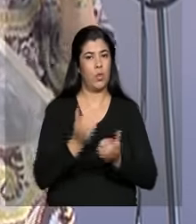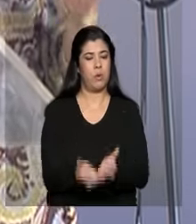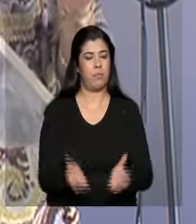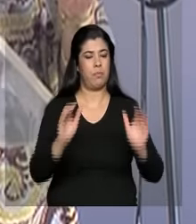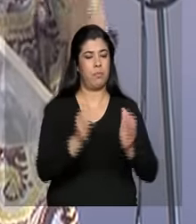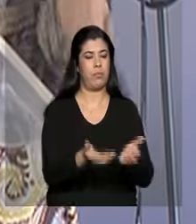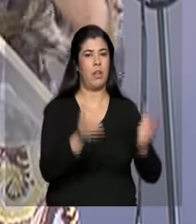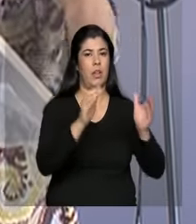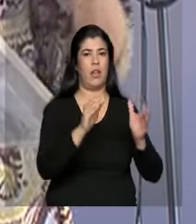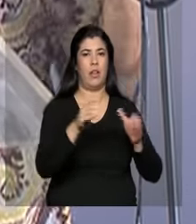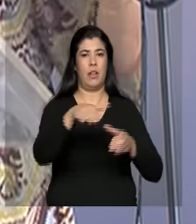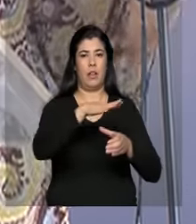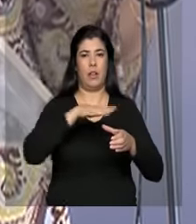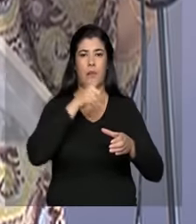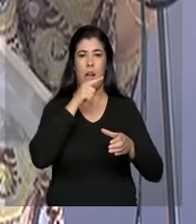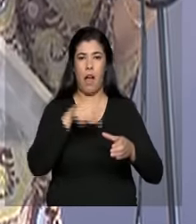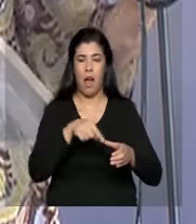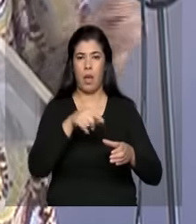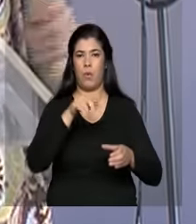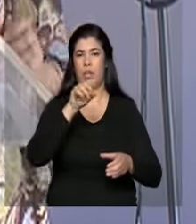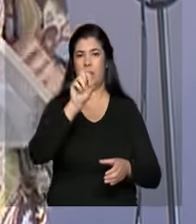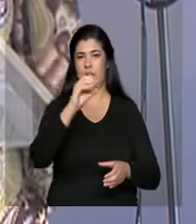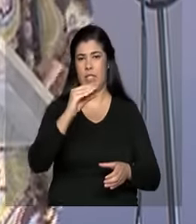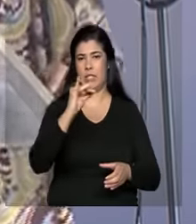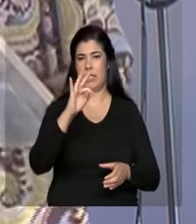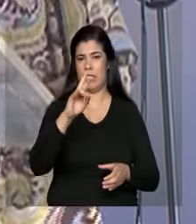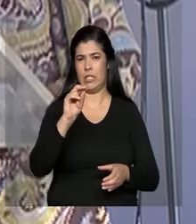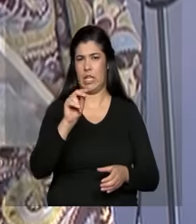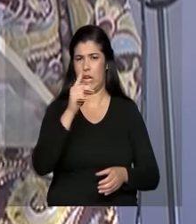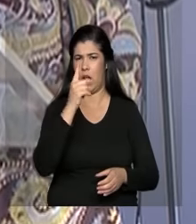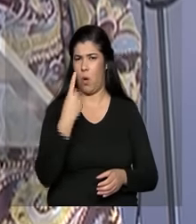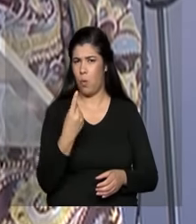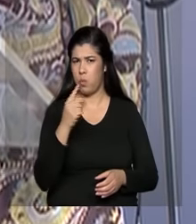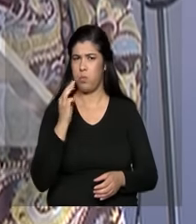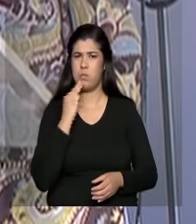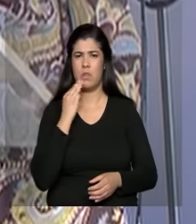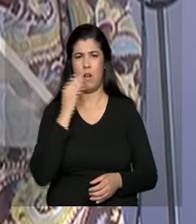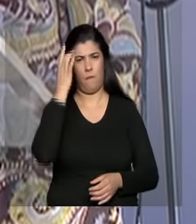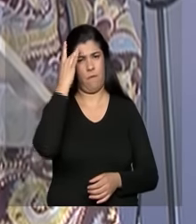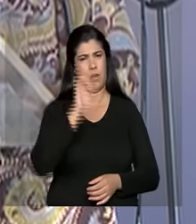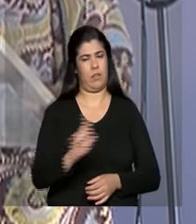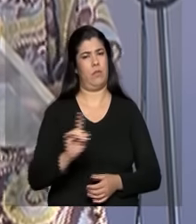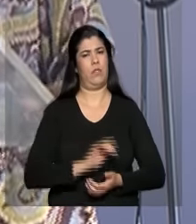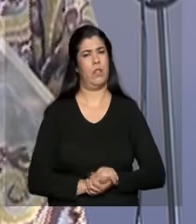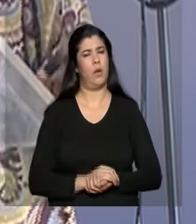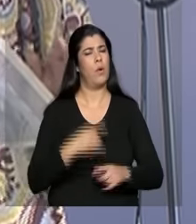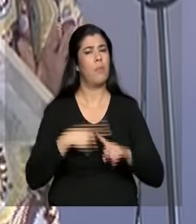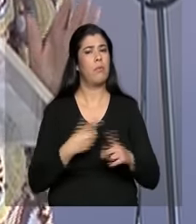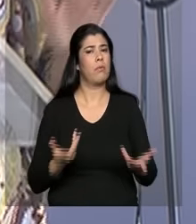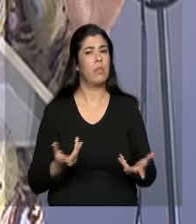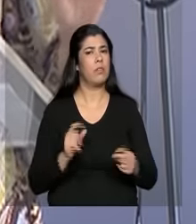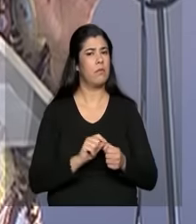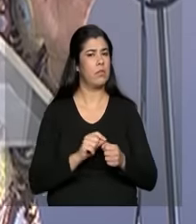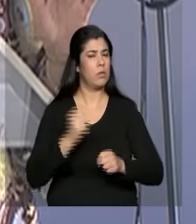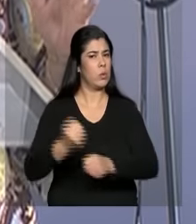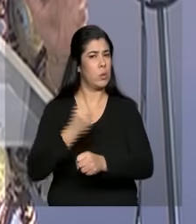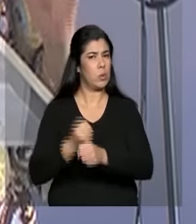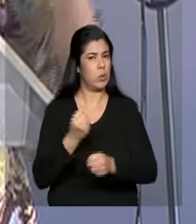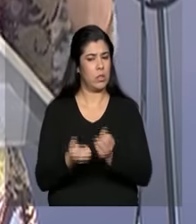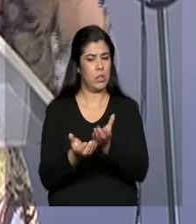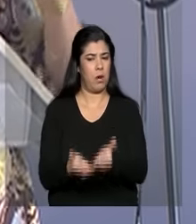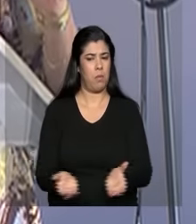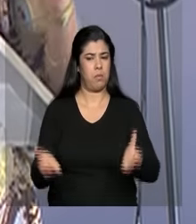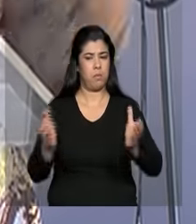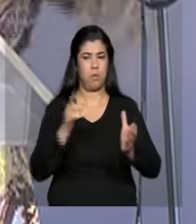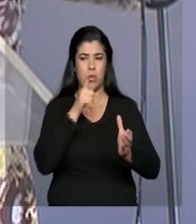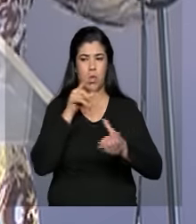milhão de cisterna não foi fácil. E por que a gente faz a cisterna? Porque é aquela história,